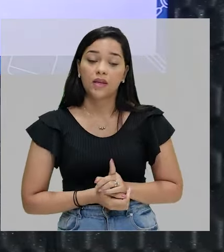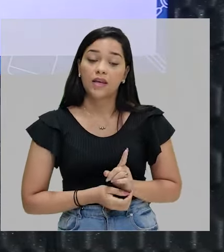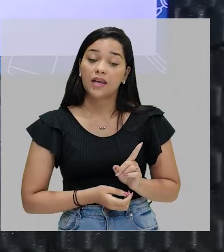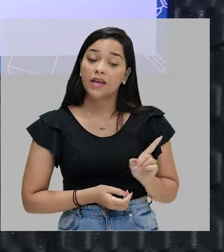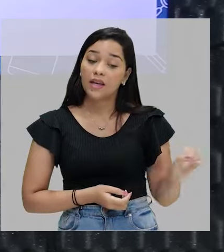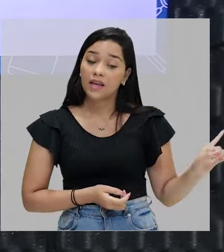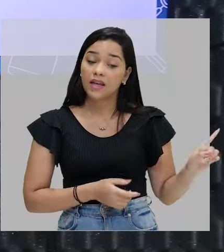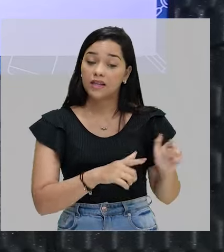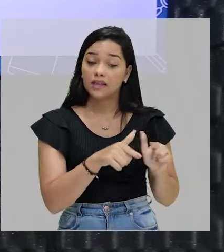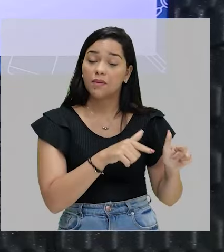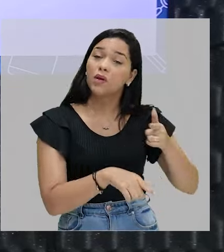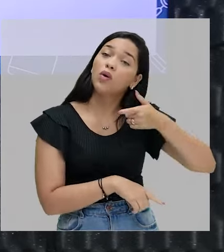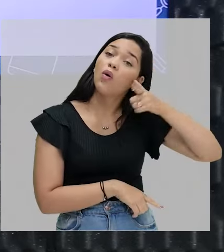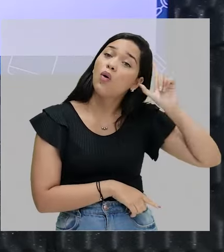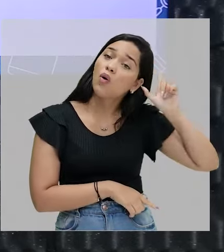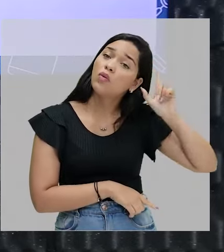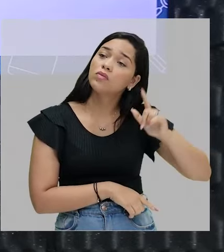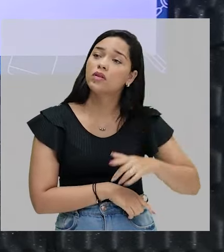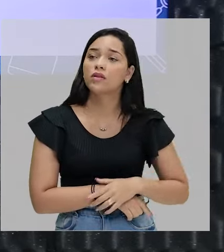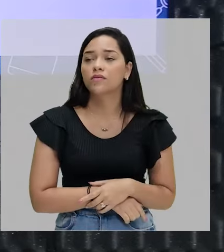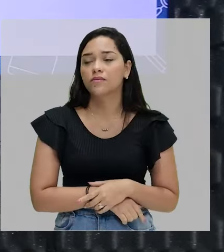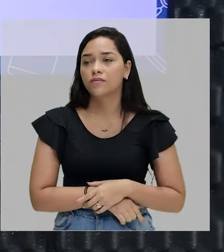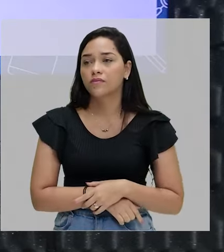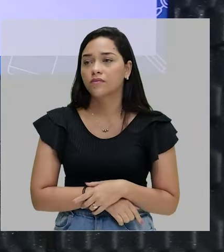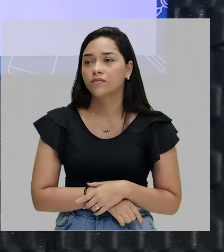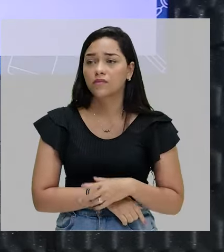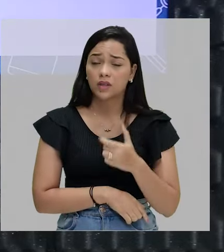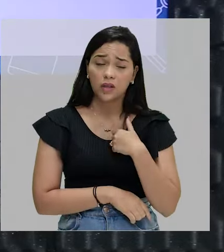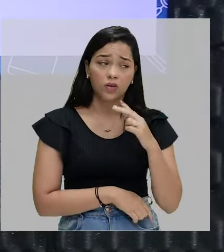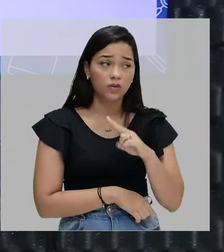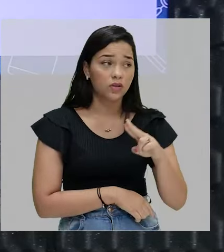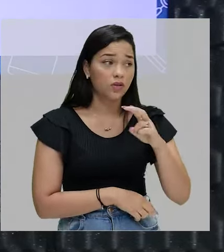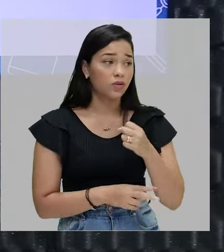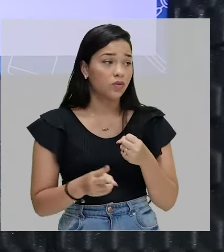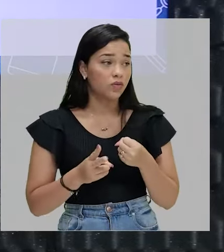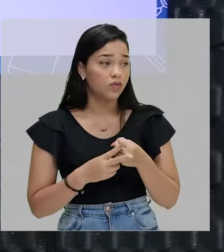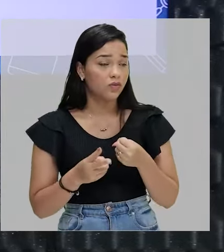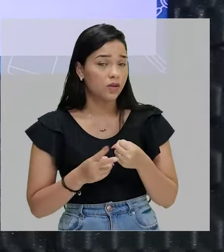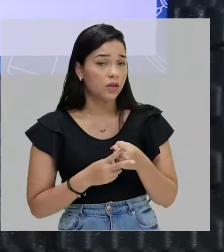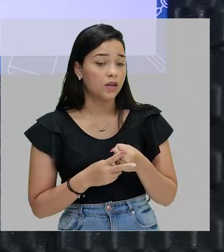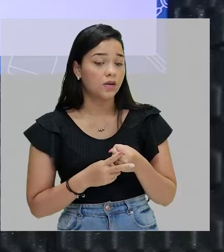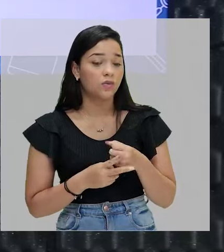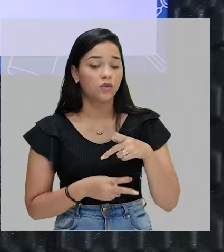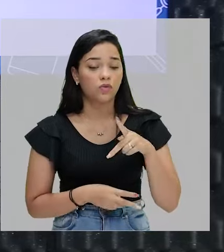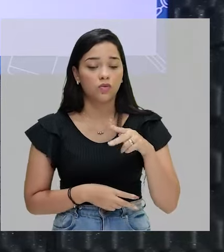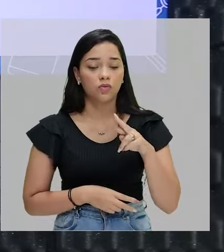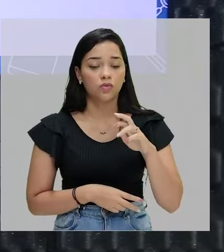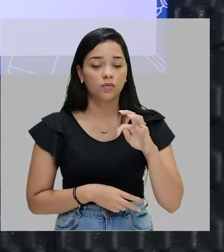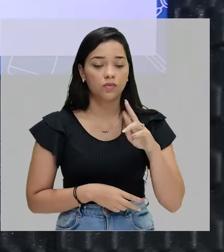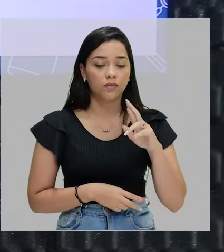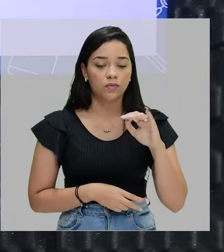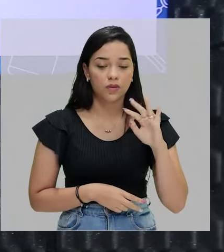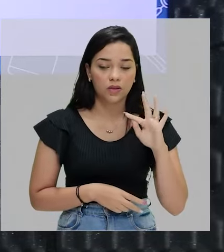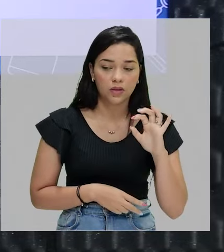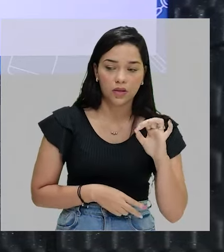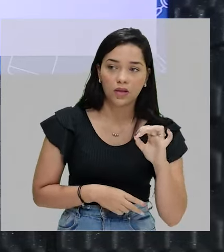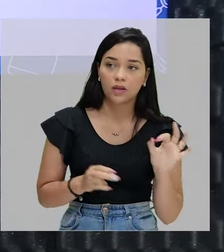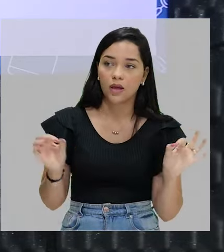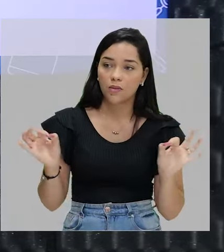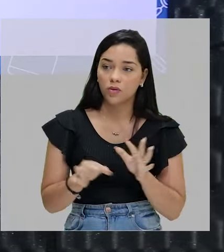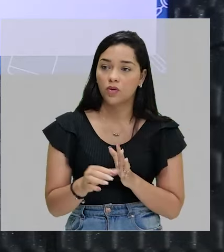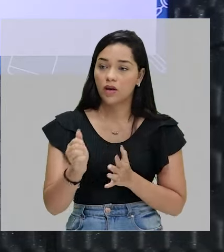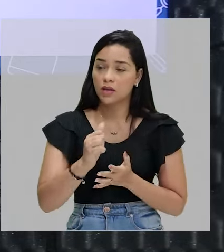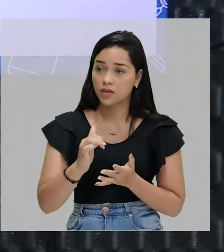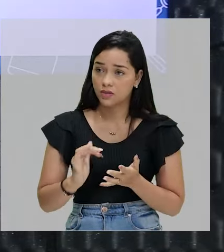Ela trabalhou ontem. Eu estou usando aqui o verbo no pretérito. Ela terminou as